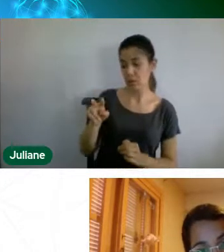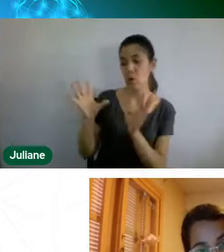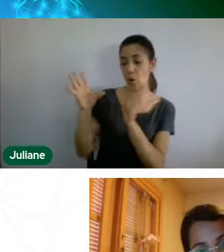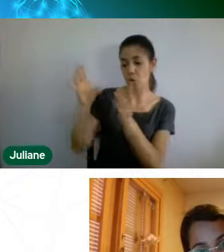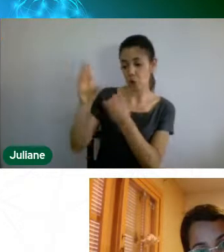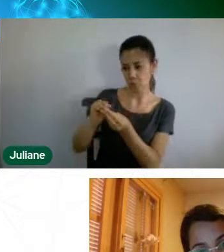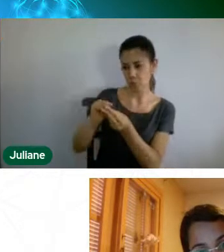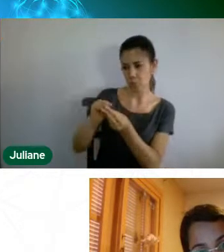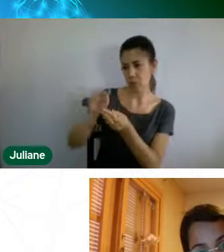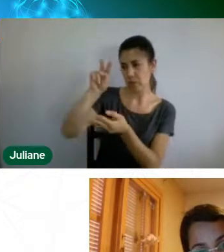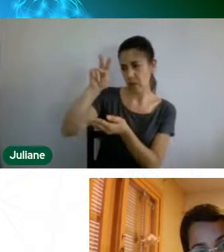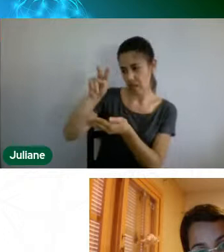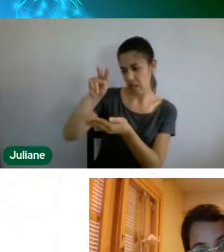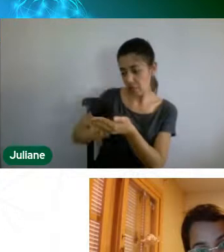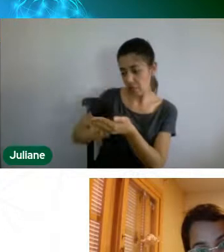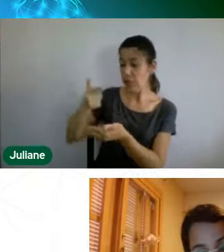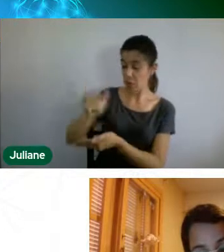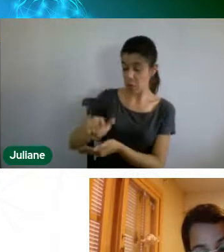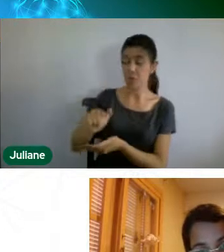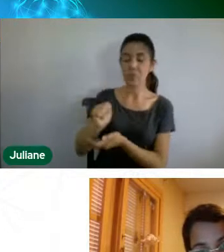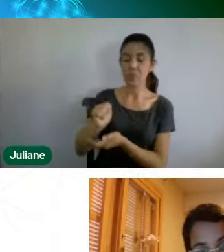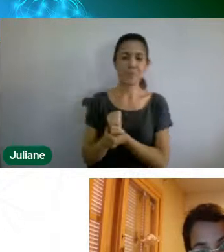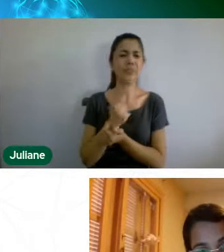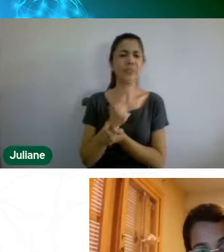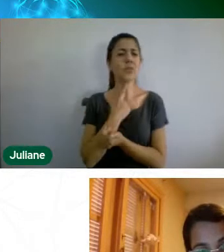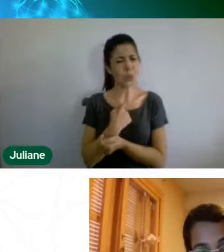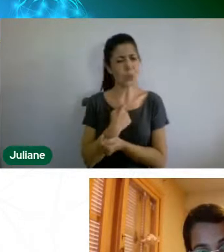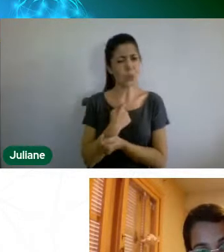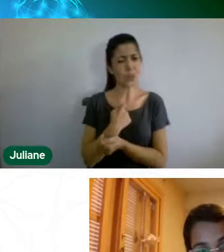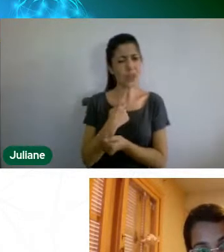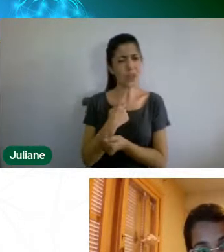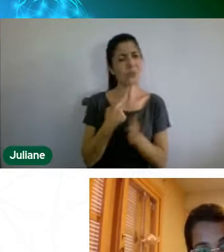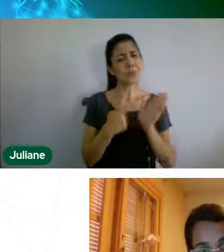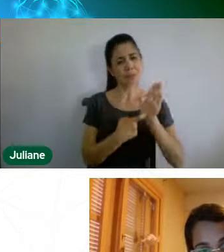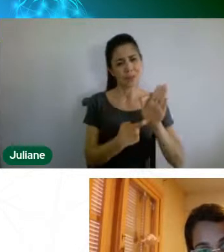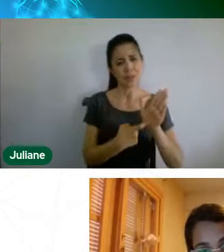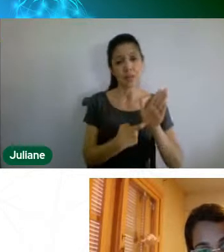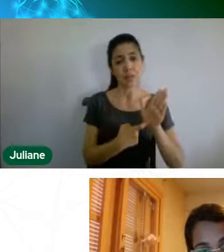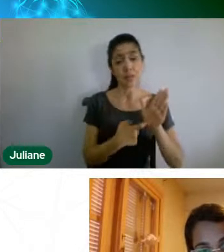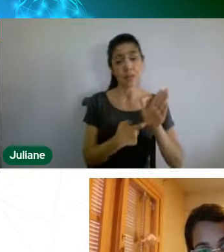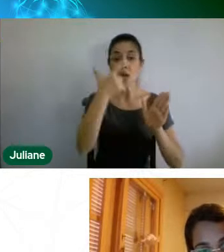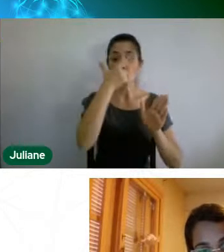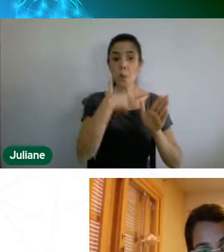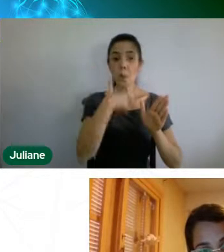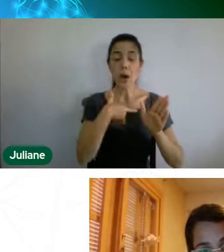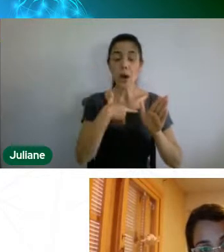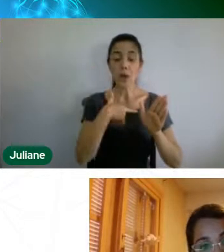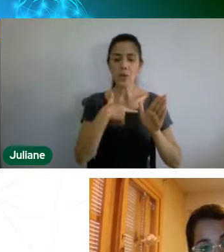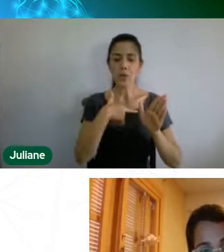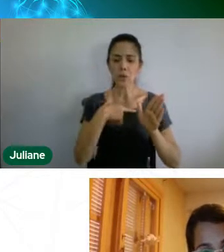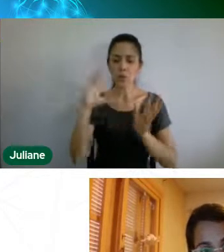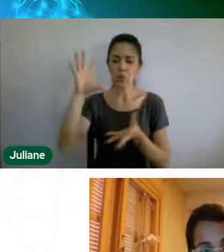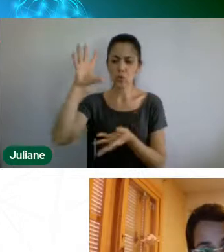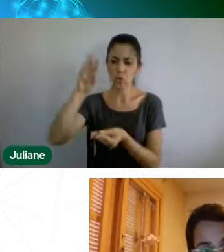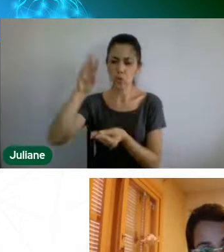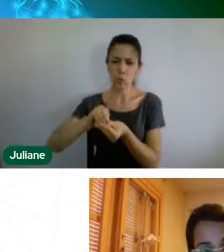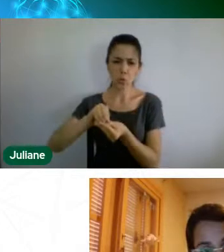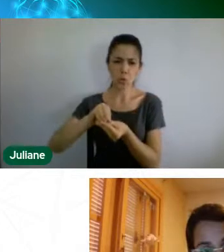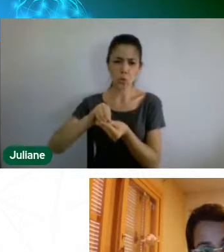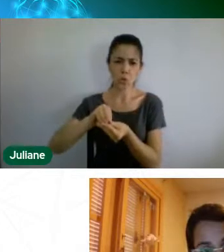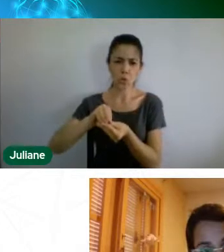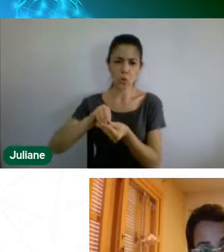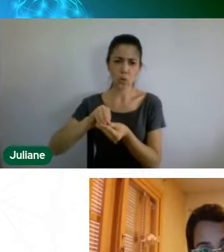gostei bastante da tua apresentação, acho que o resumo, na verdade, é que restringiu mais do que a tua apresentação, acho a tua apresentação mostrou mais os resultados,